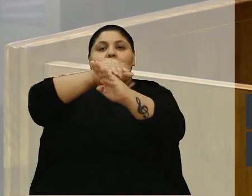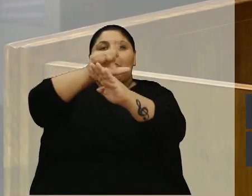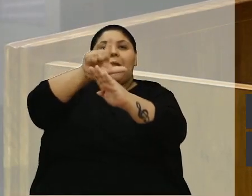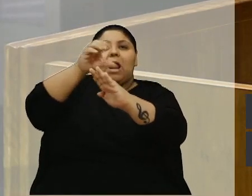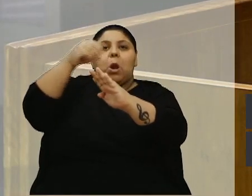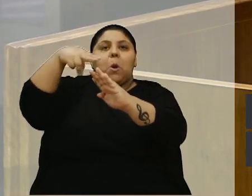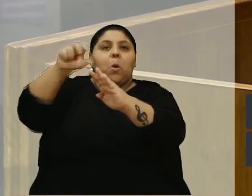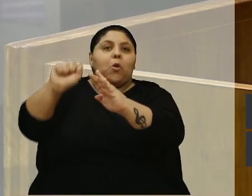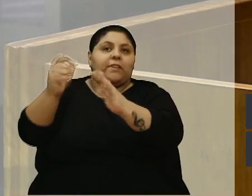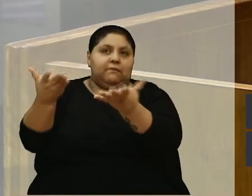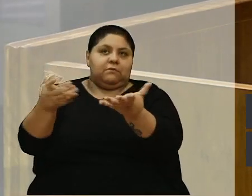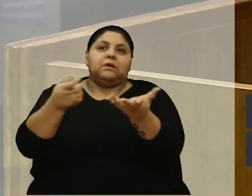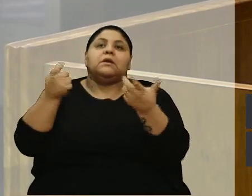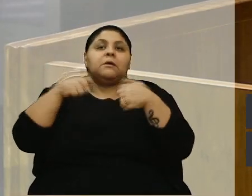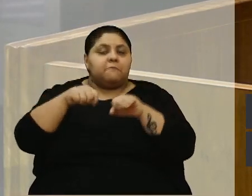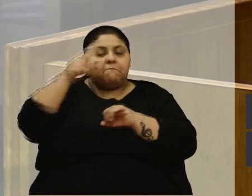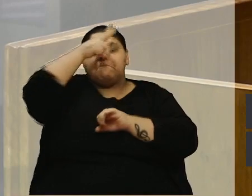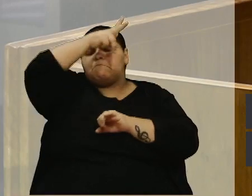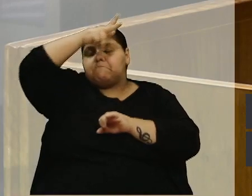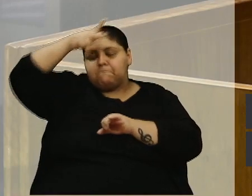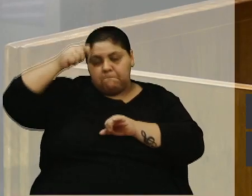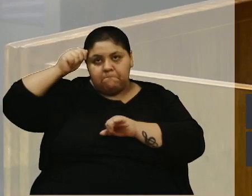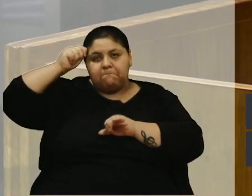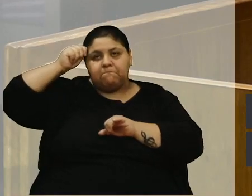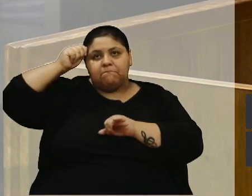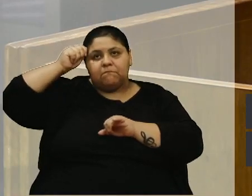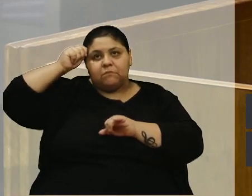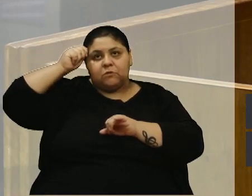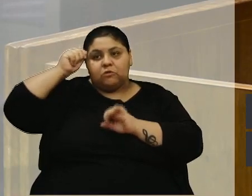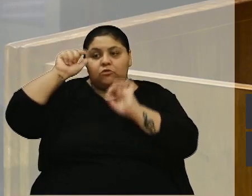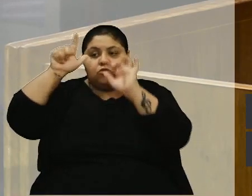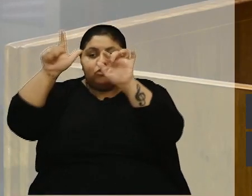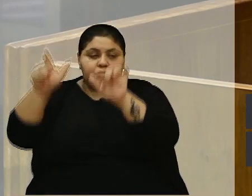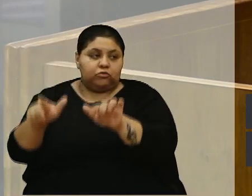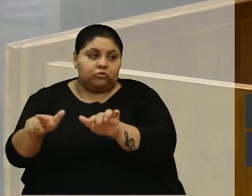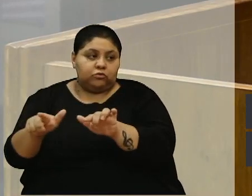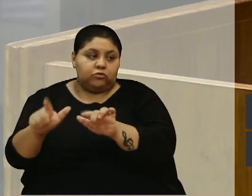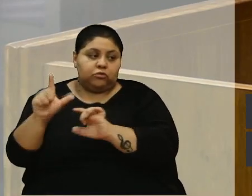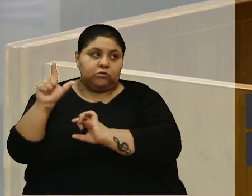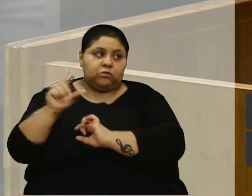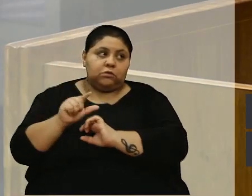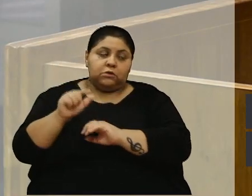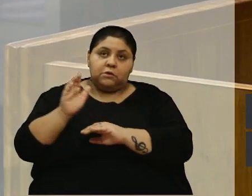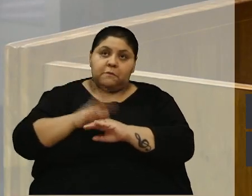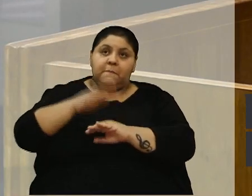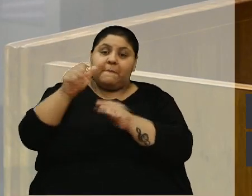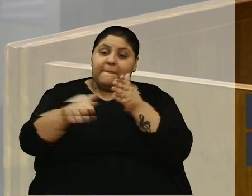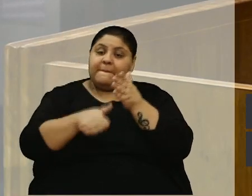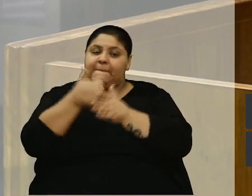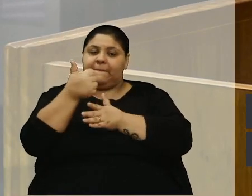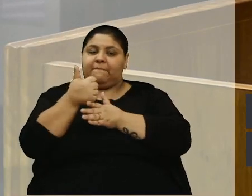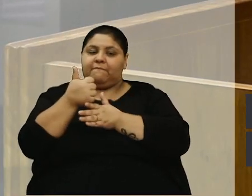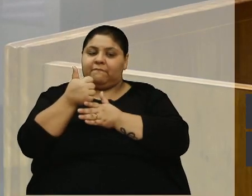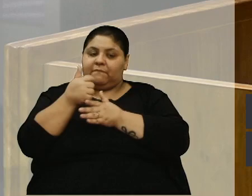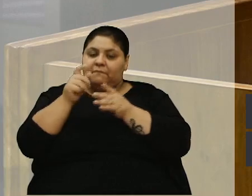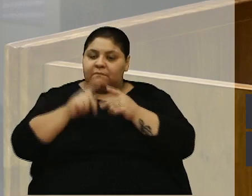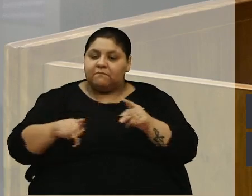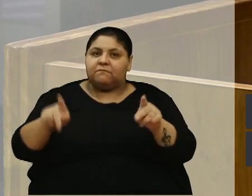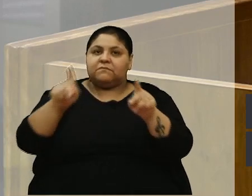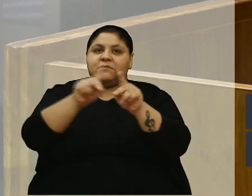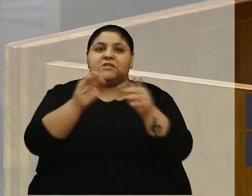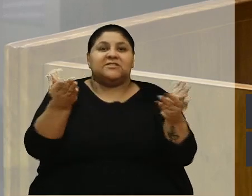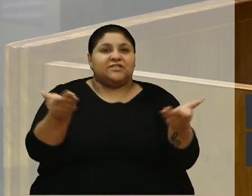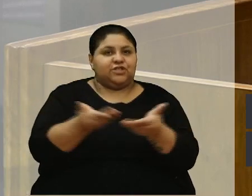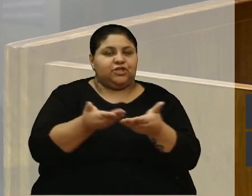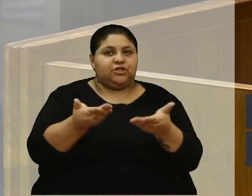que o município realmente busque um lugar um pouco mais decente para essa população, já